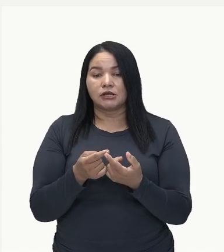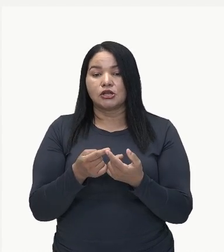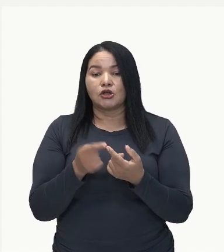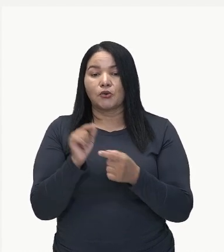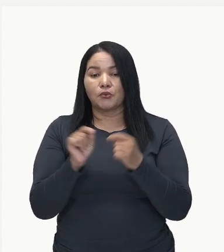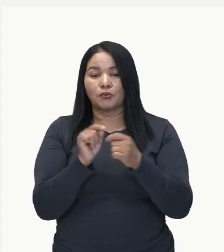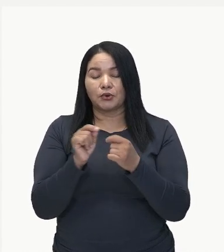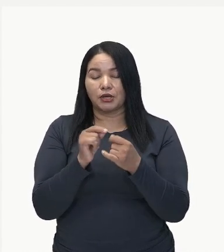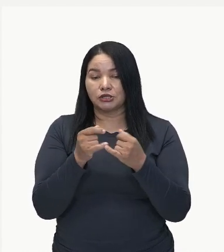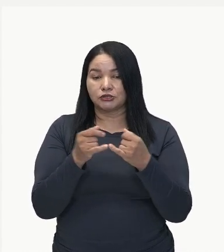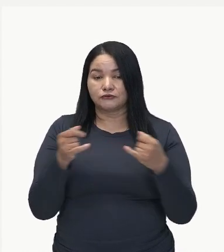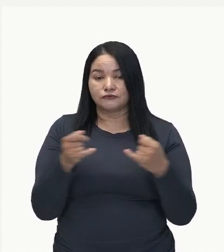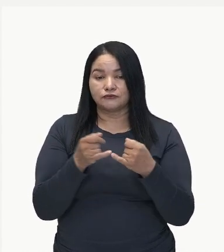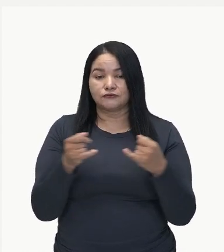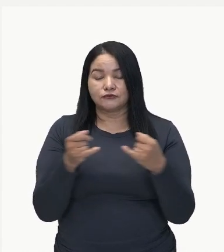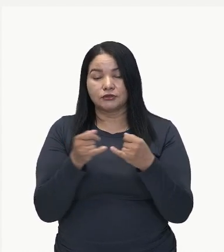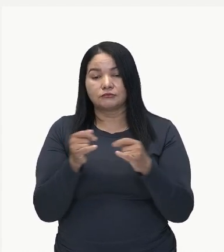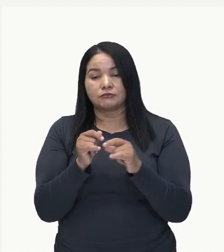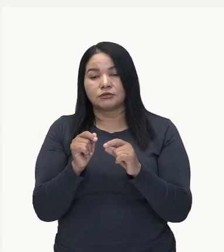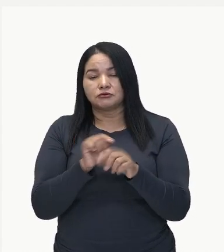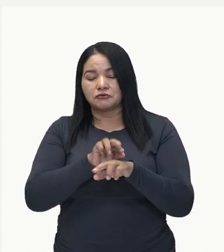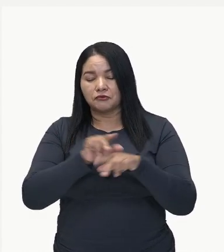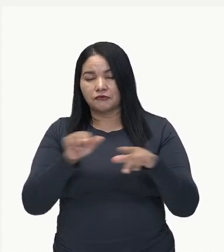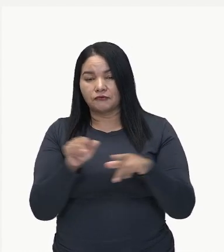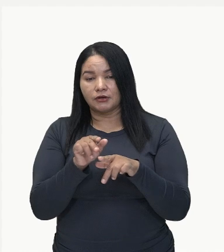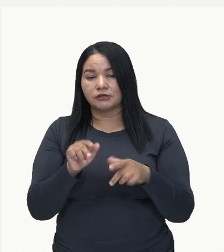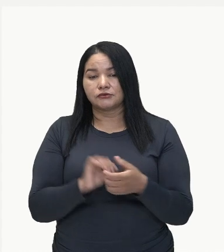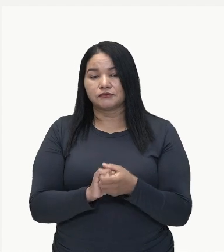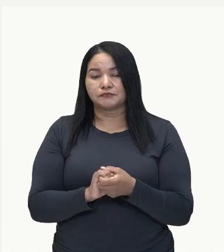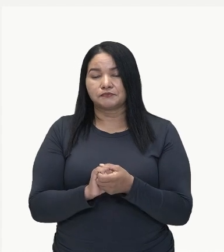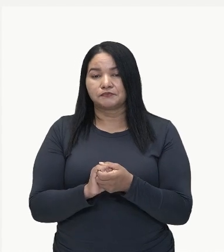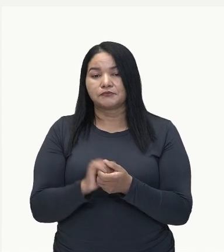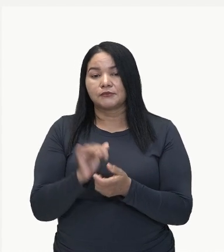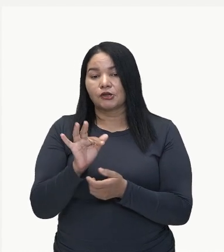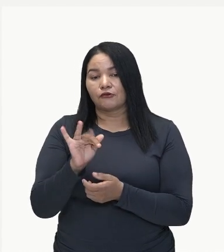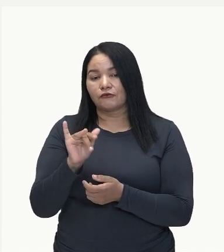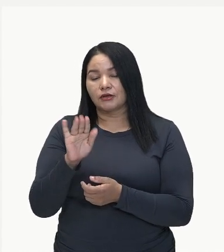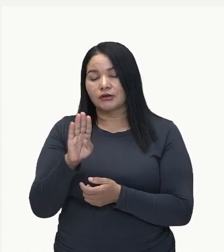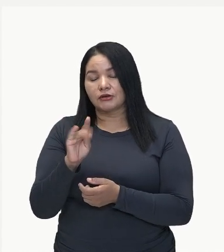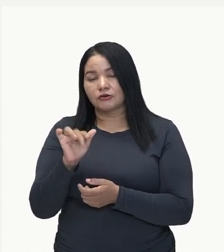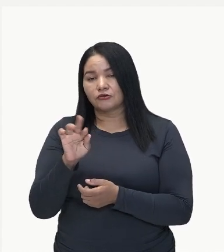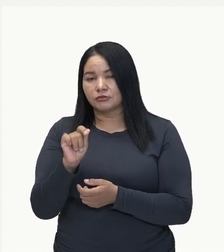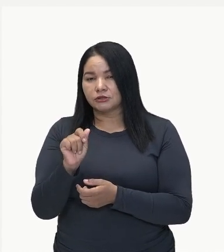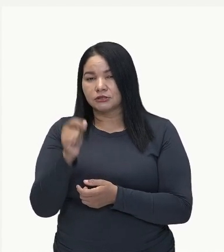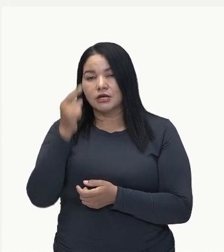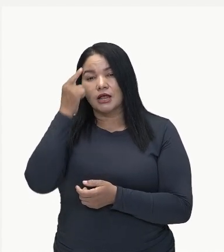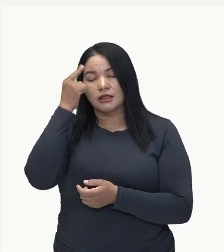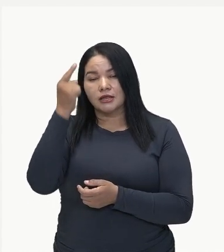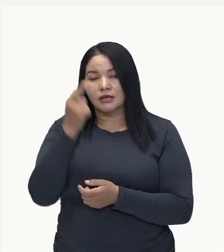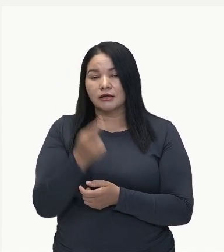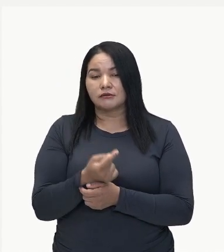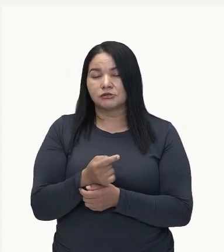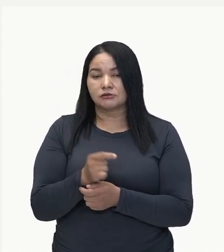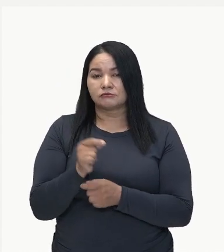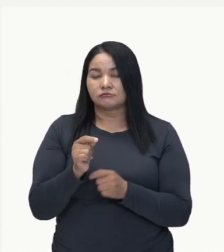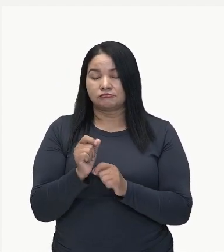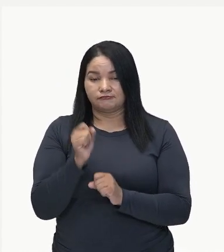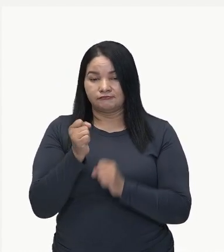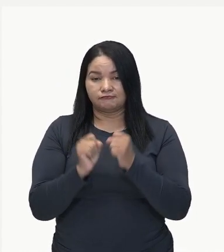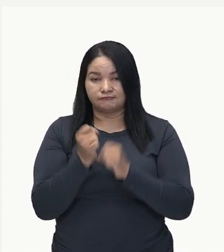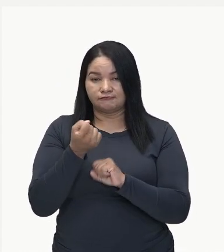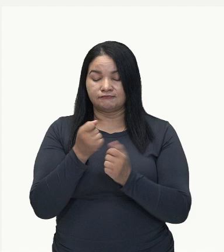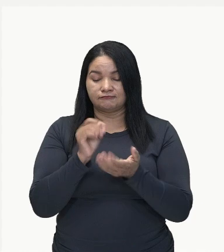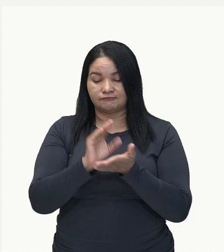ocorrer também. Então, o Japão, ele se mostra como o país, lembra do lado, ela só investiu na base,